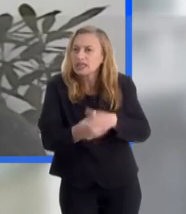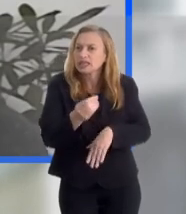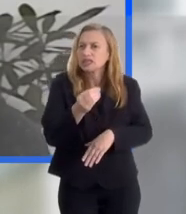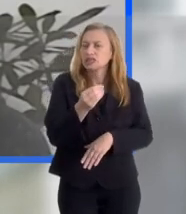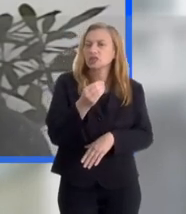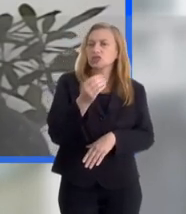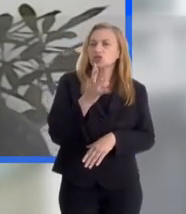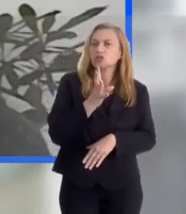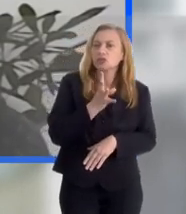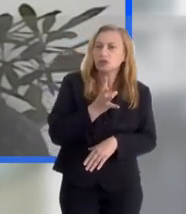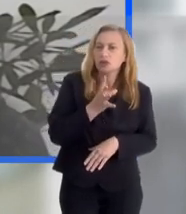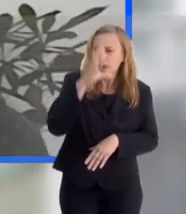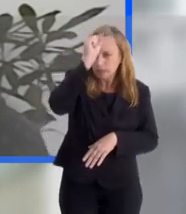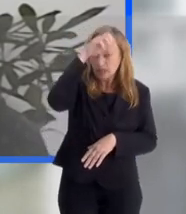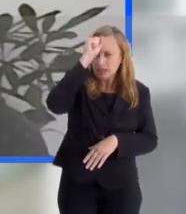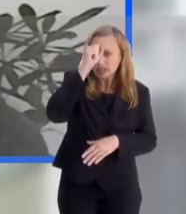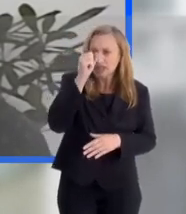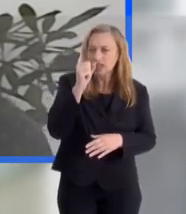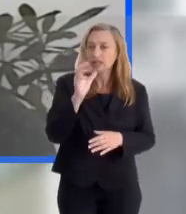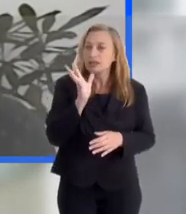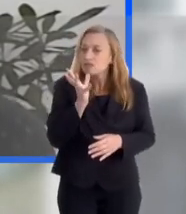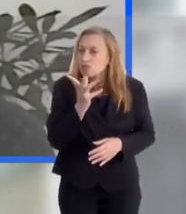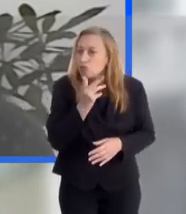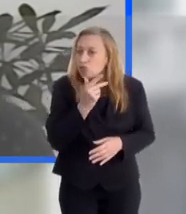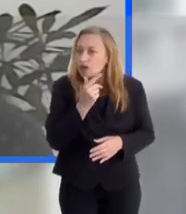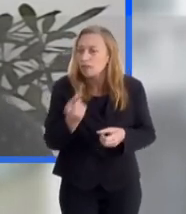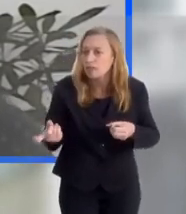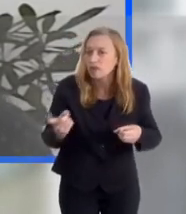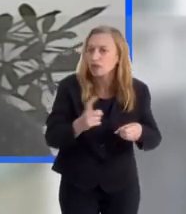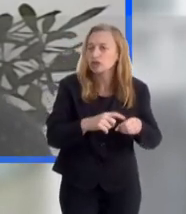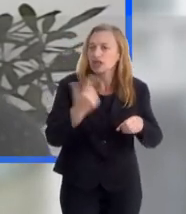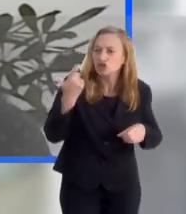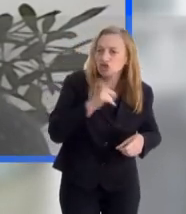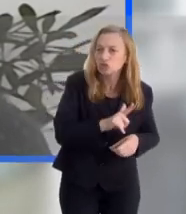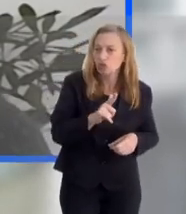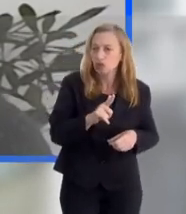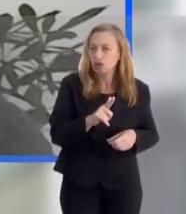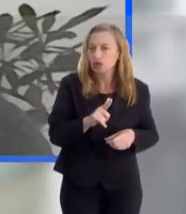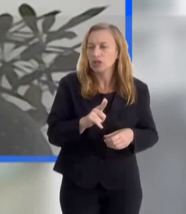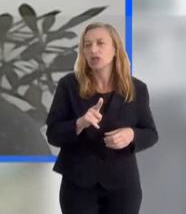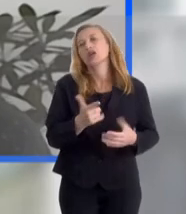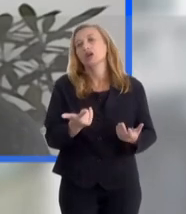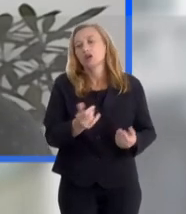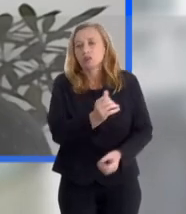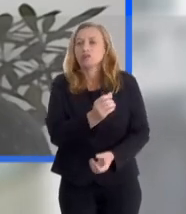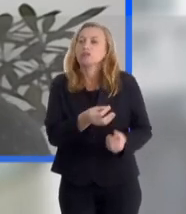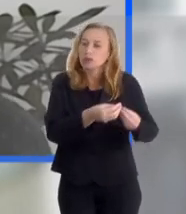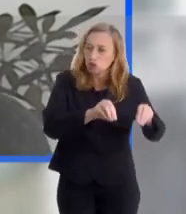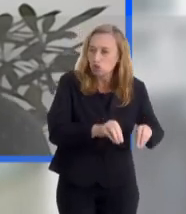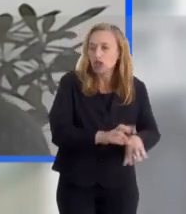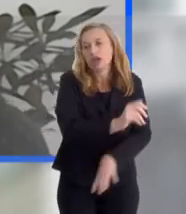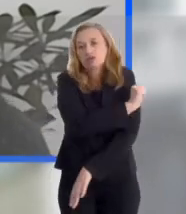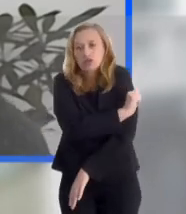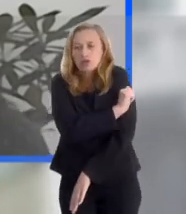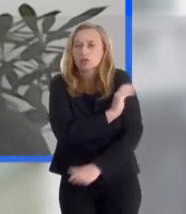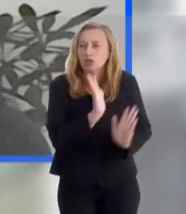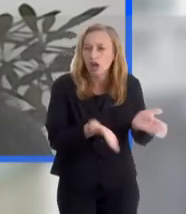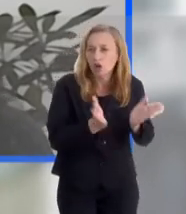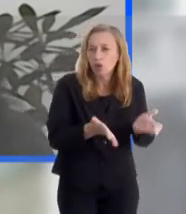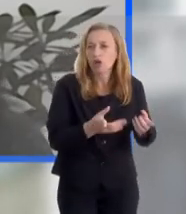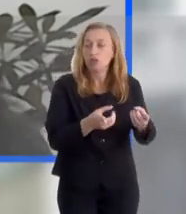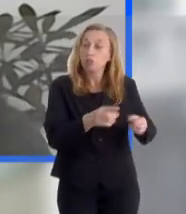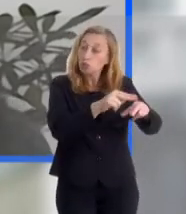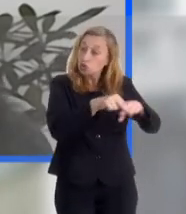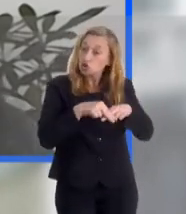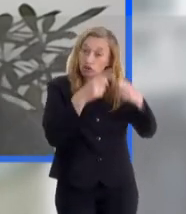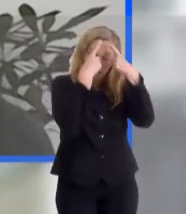toda perda de aprendizado, ela leva muito tempo para ser recuperada. Então, esses alunos agora estão duplamente afetados, não só